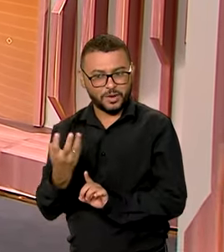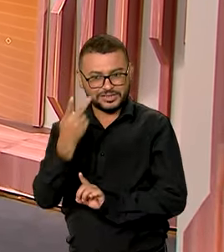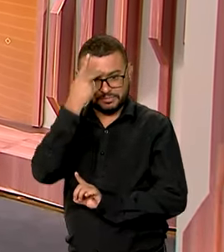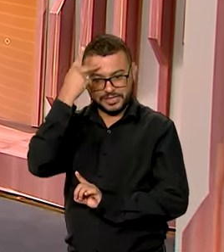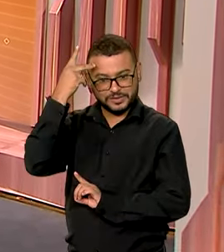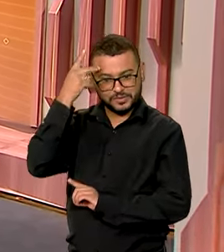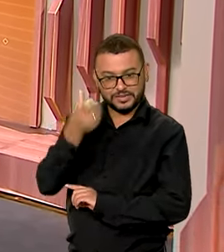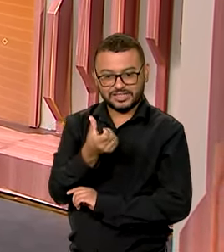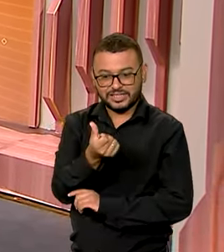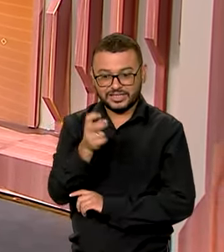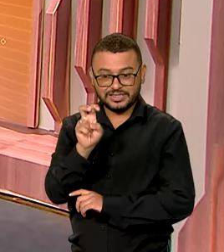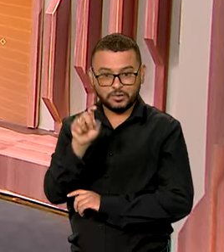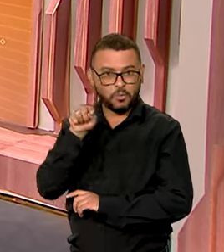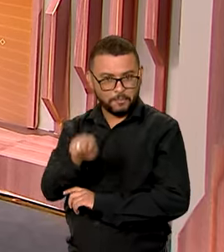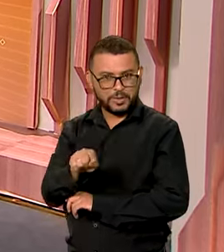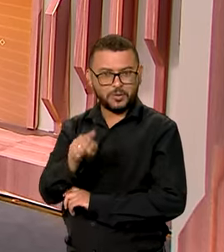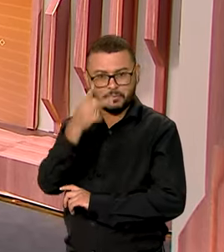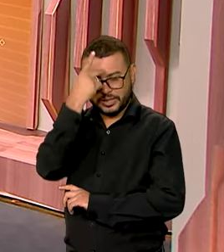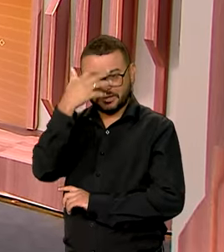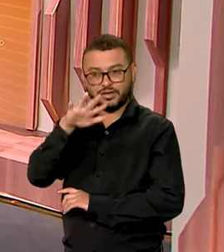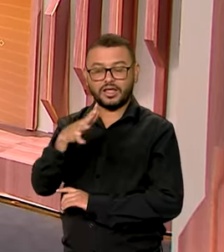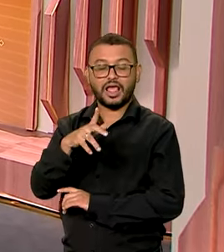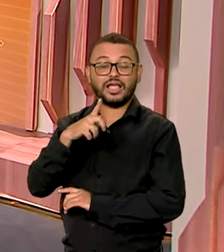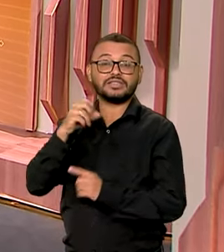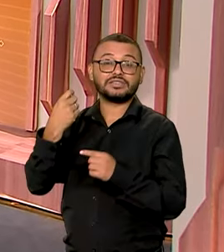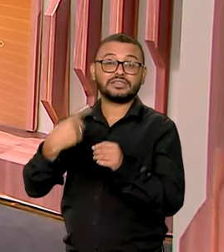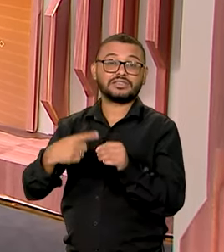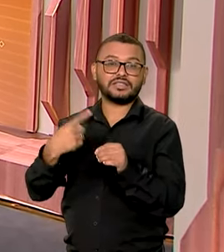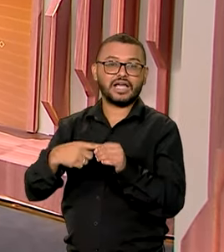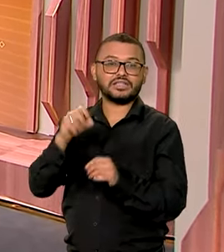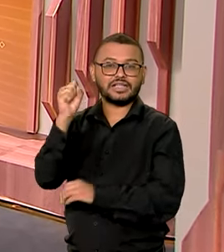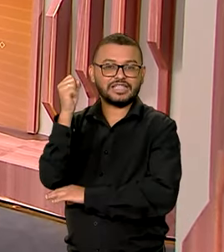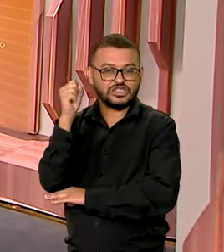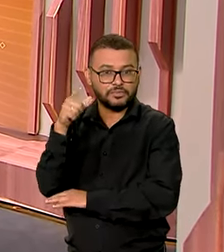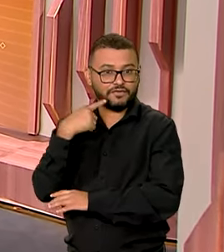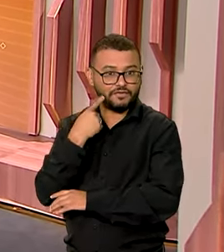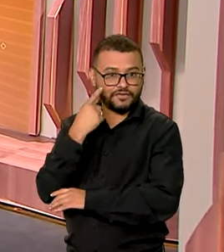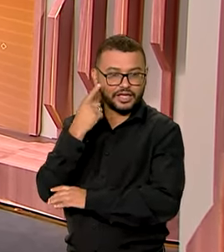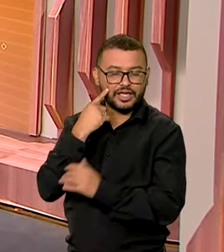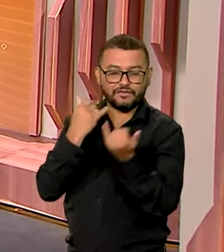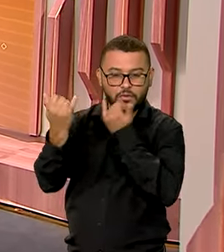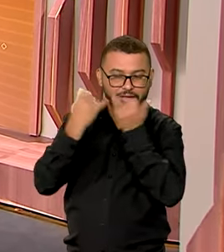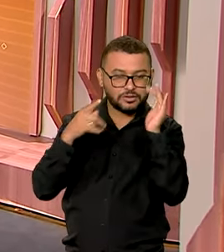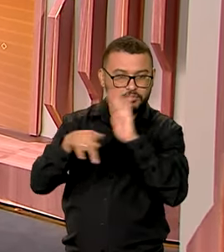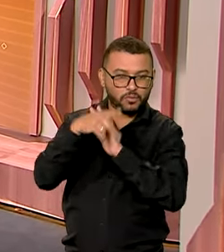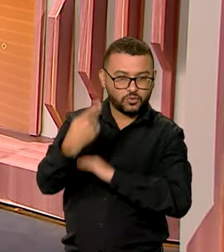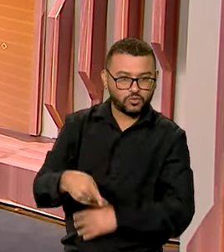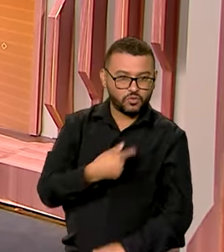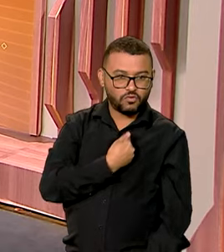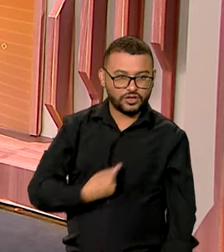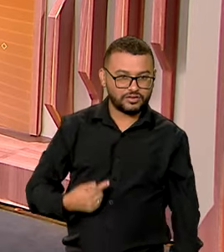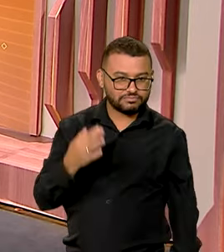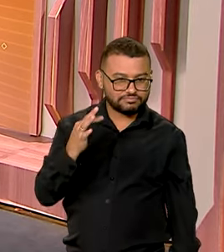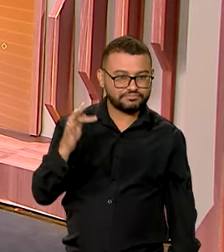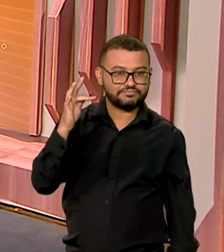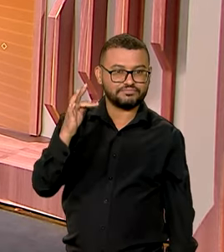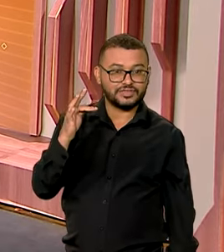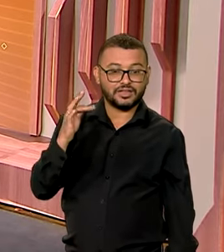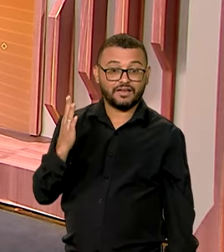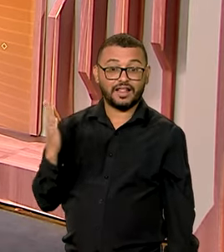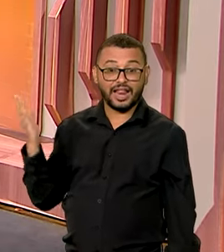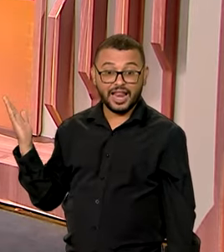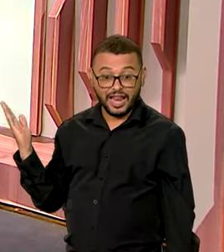65 mil habitantes. Fica aí no estado de Sergipe. Vamos dar uma olhada nas ações do governo federal. Em